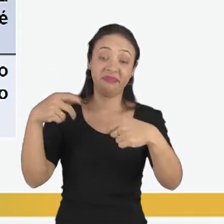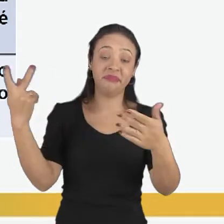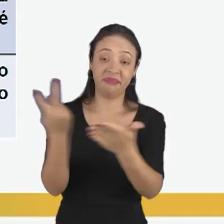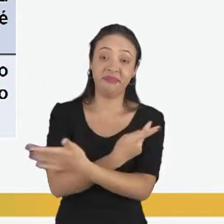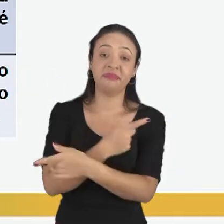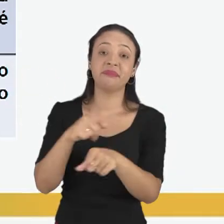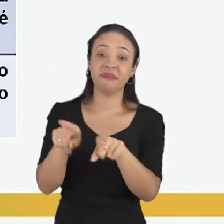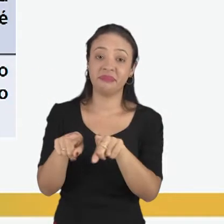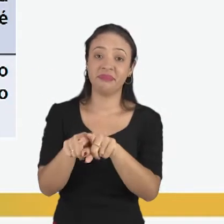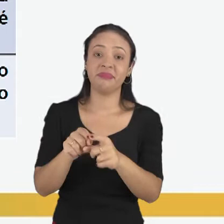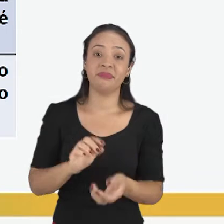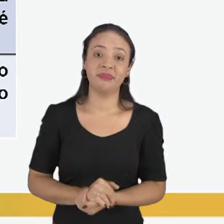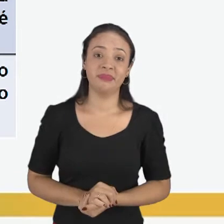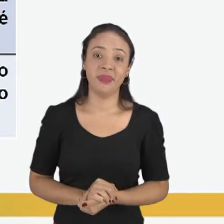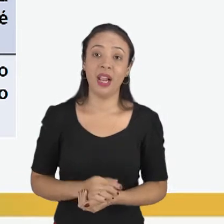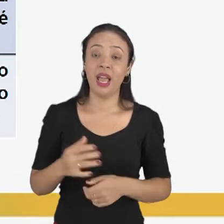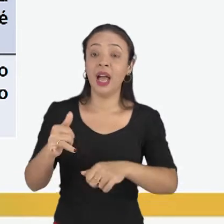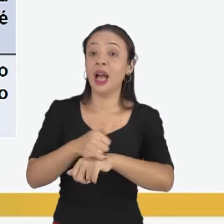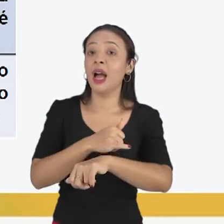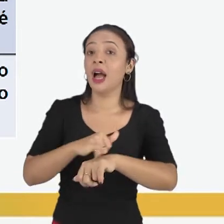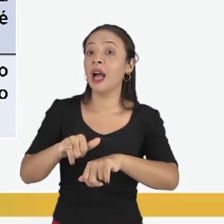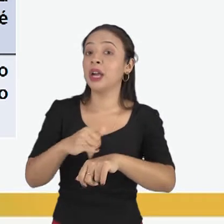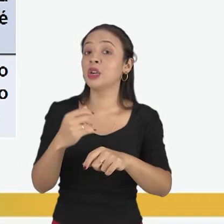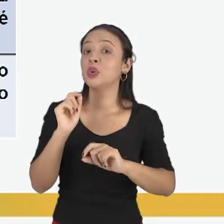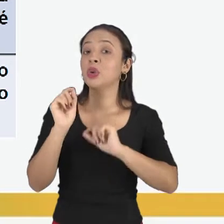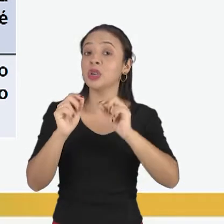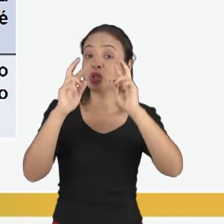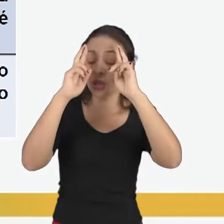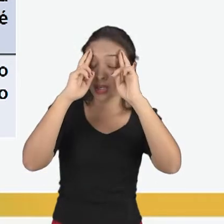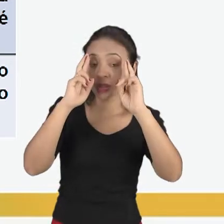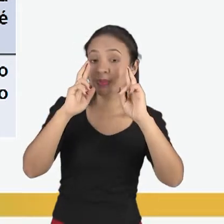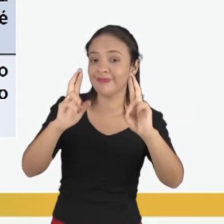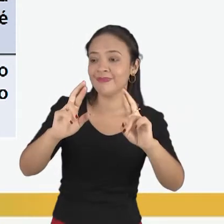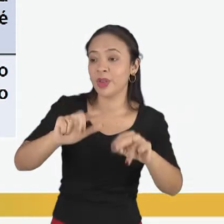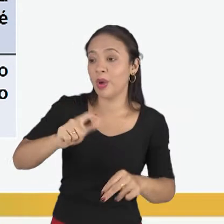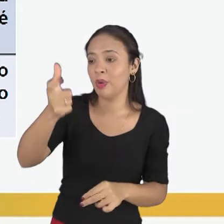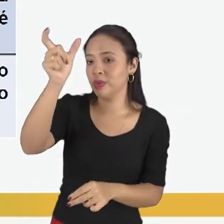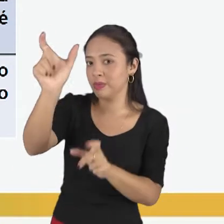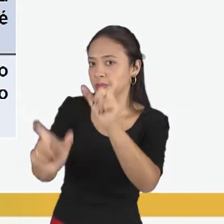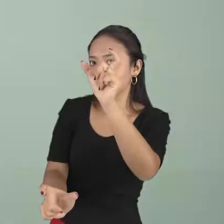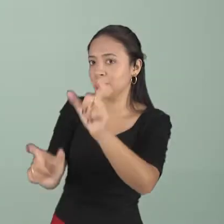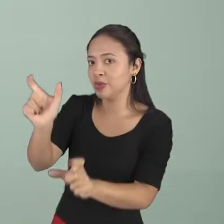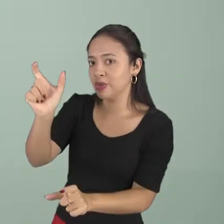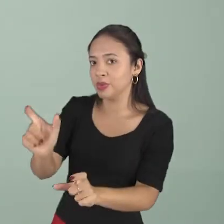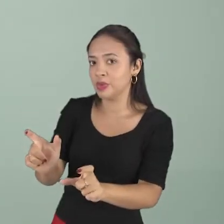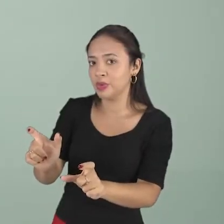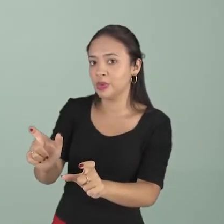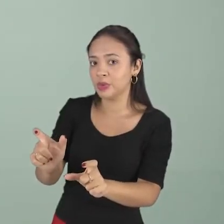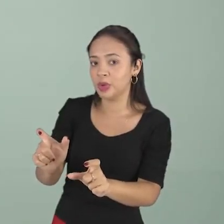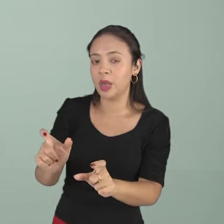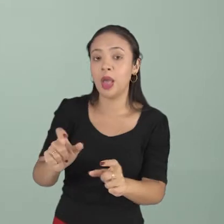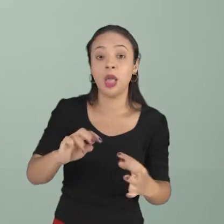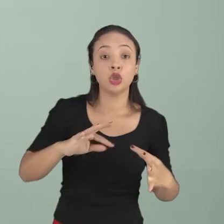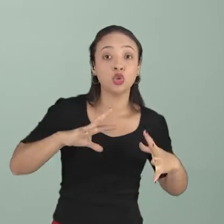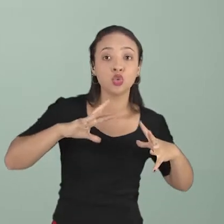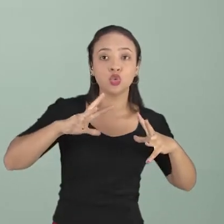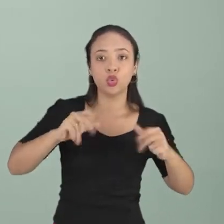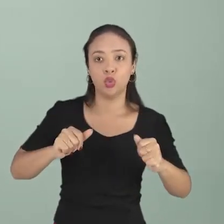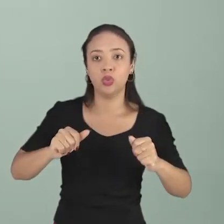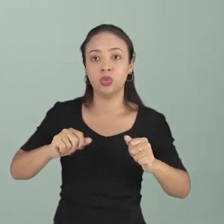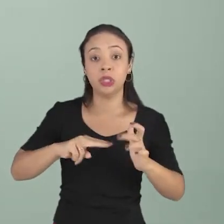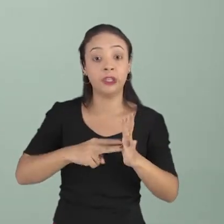O modelo de respeito ao outro independe da tradição religiosa. É universal e legítimo. É ético.